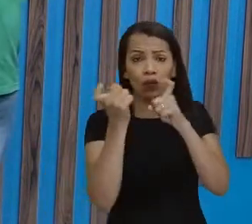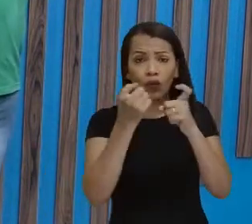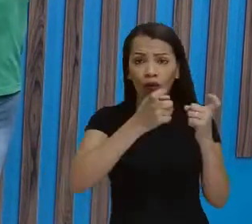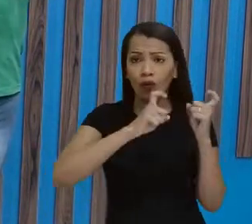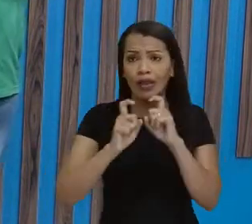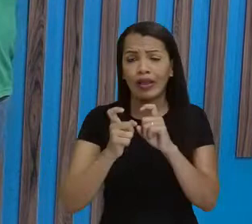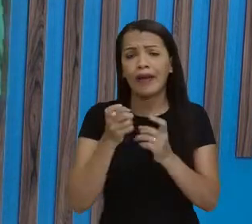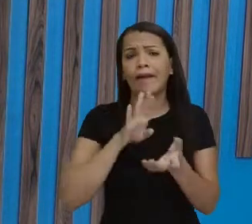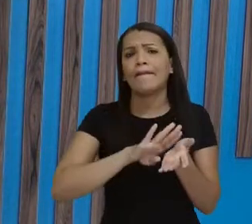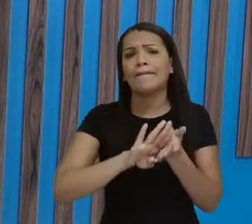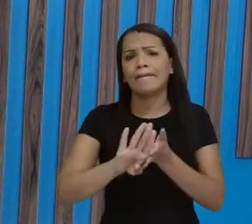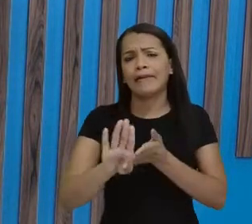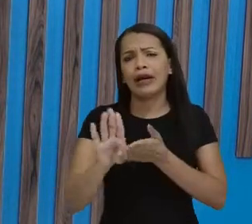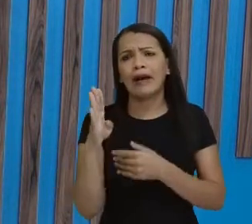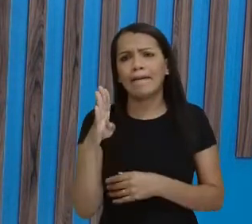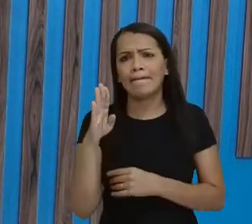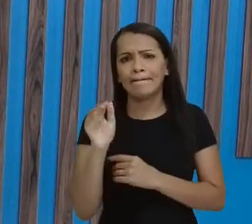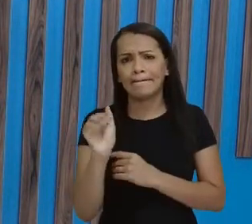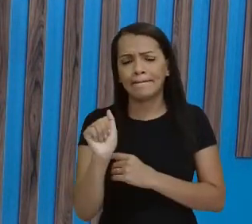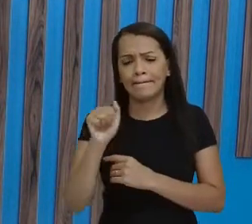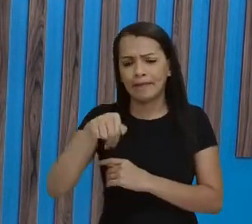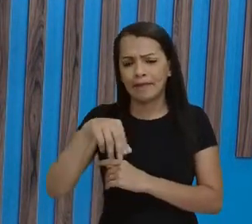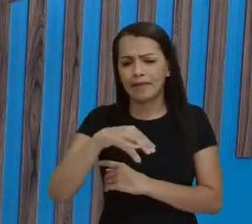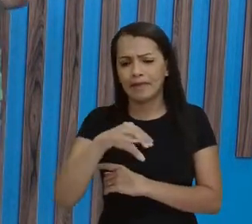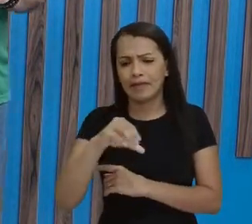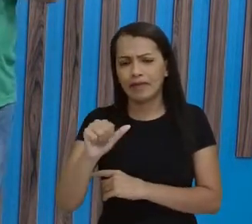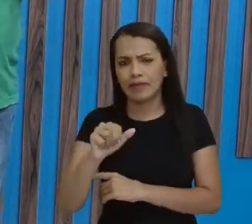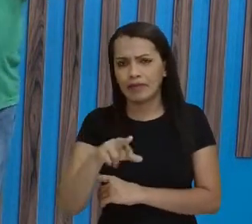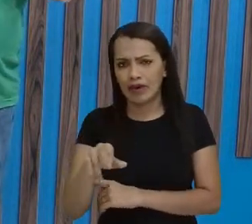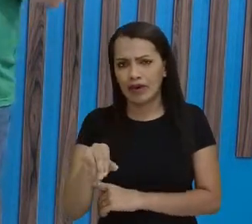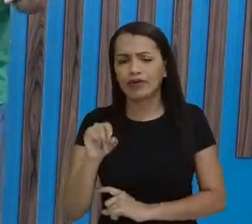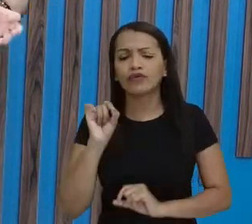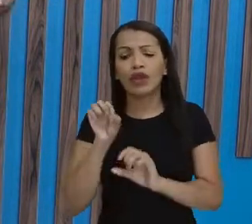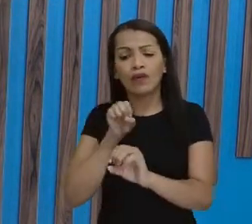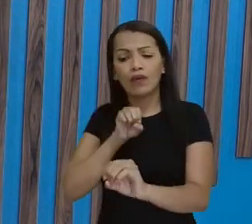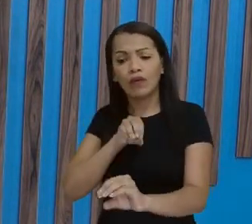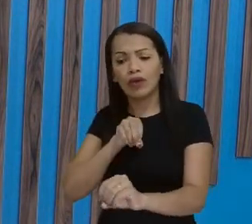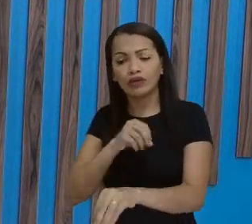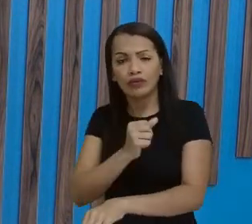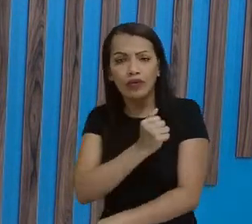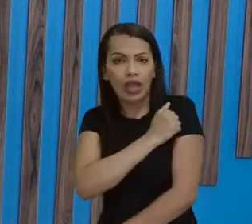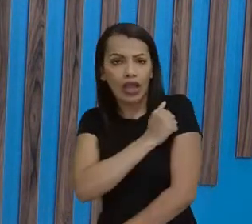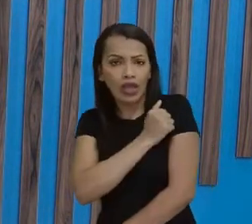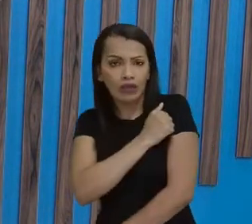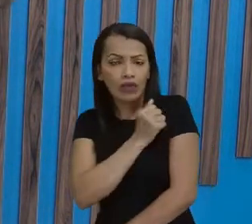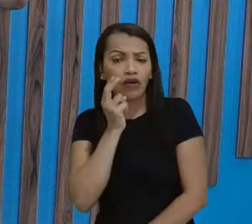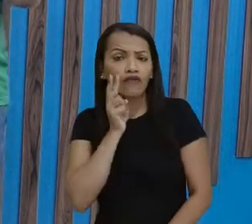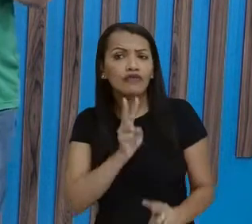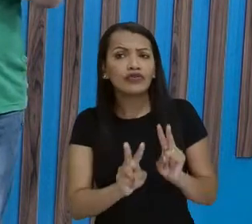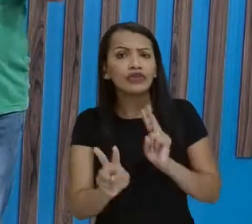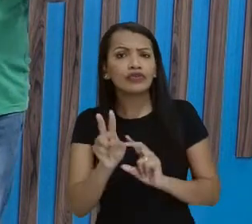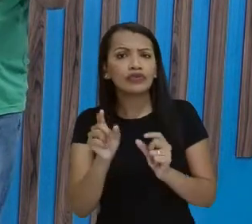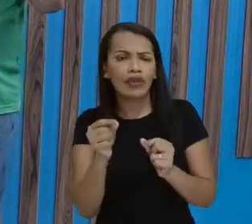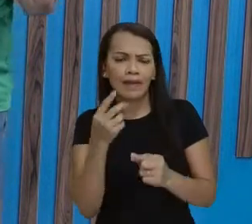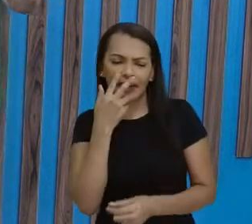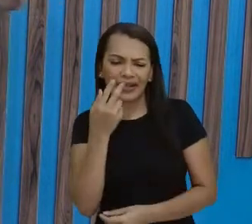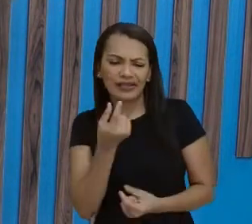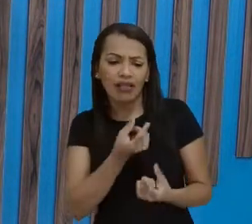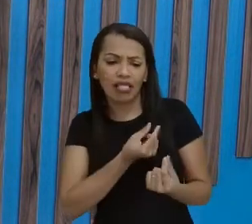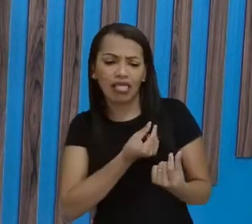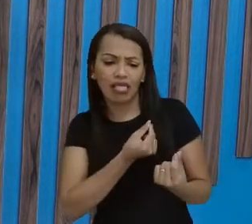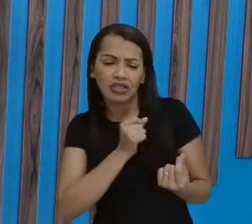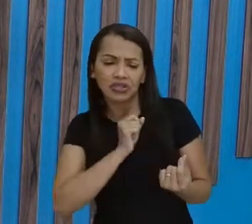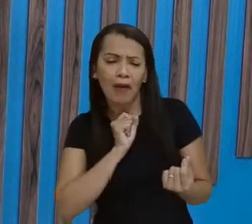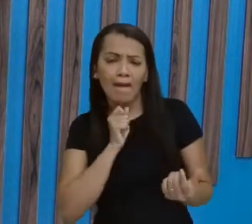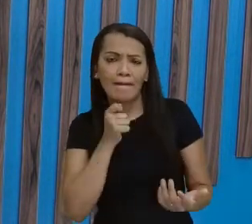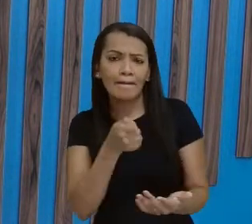a gente entende por educação bancária? Aquela educação onde o aluno, aluna, ele é visto como uma conta bancária mesmo, onde